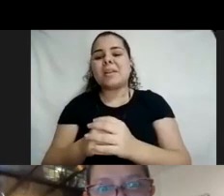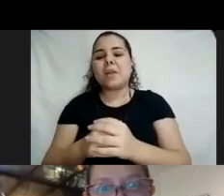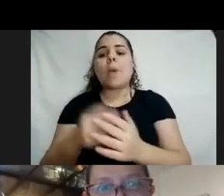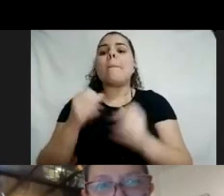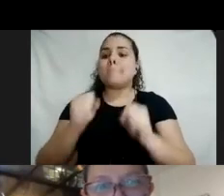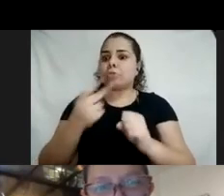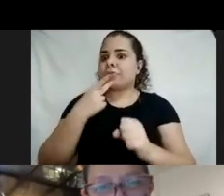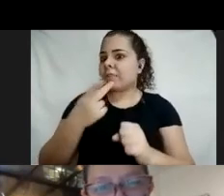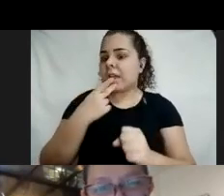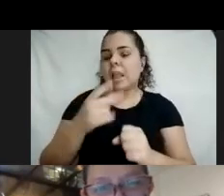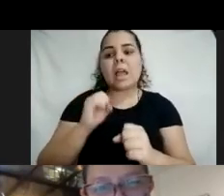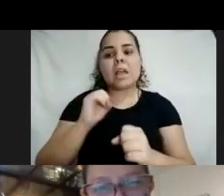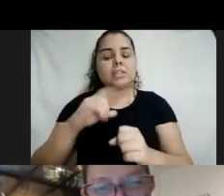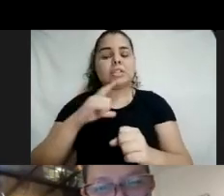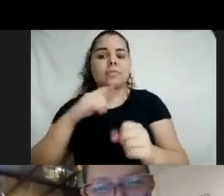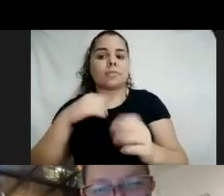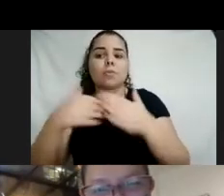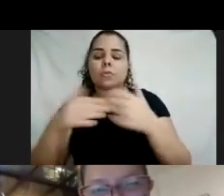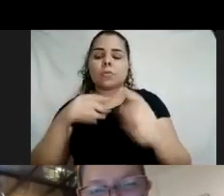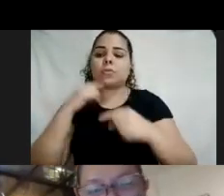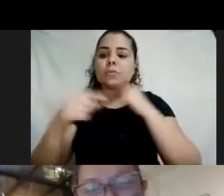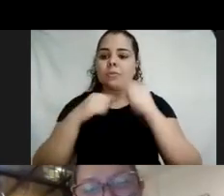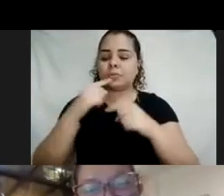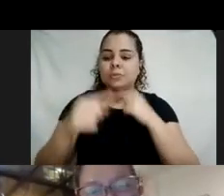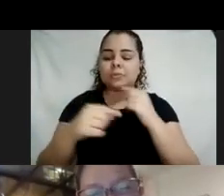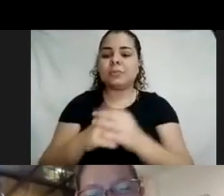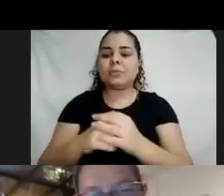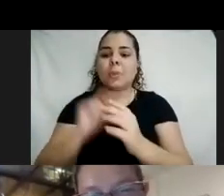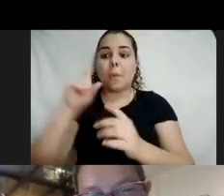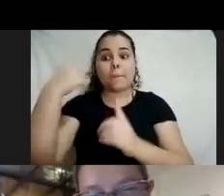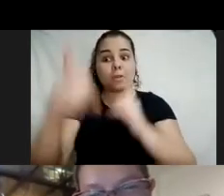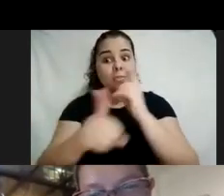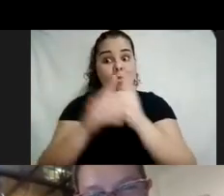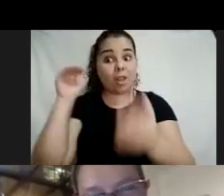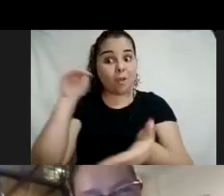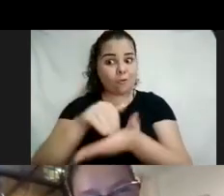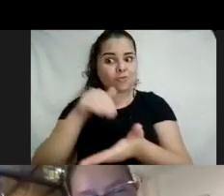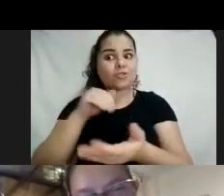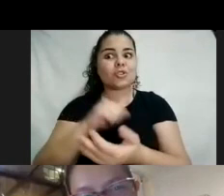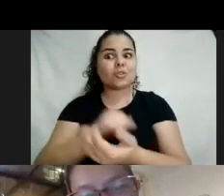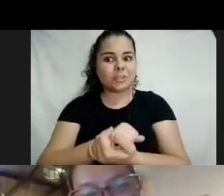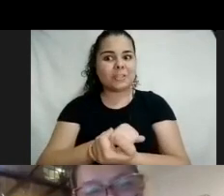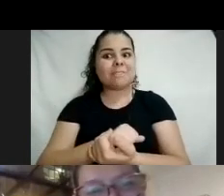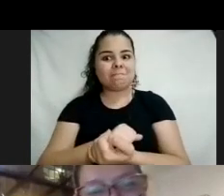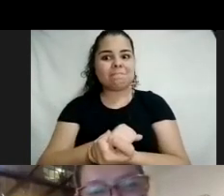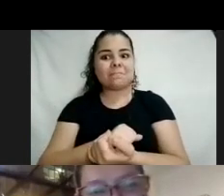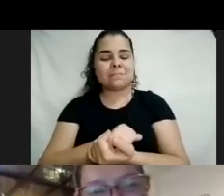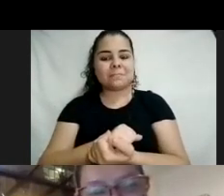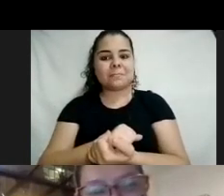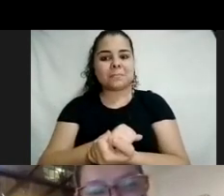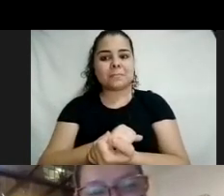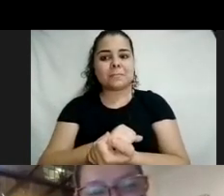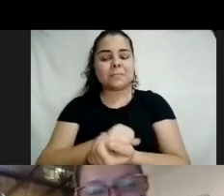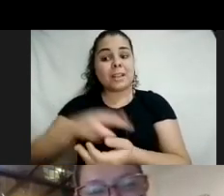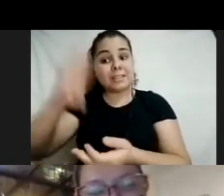pendência dos últimos encontros, porque é o último encontro. Tudo foi coisa bela, Vivi, Beatriz, terça às 17